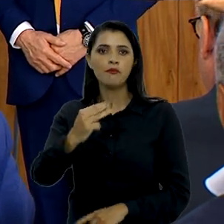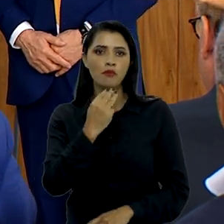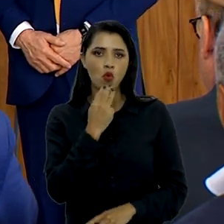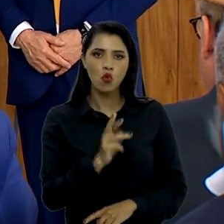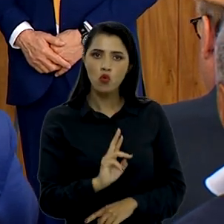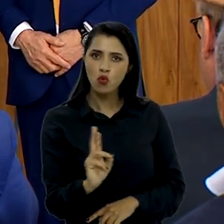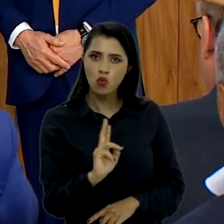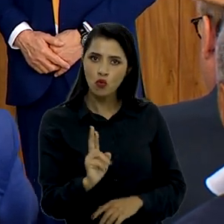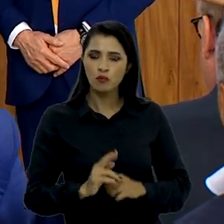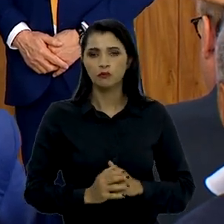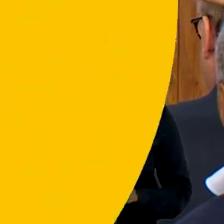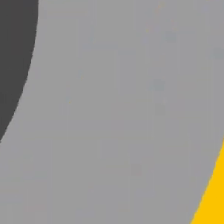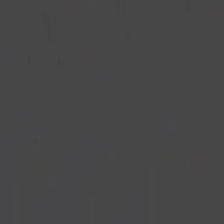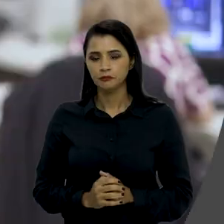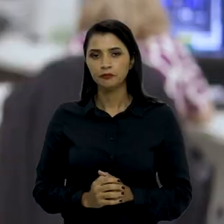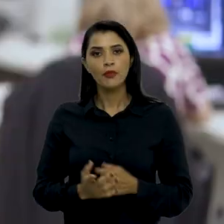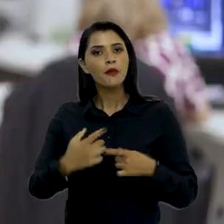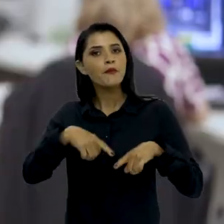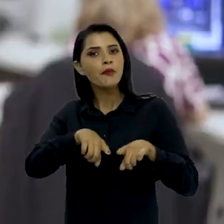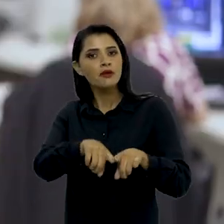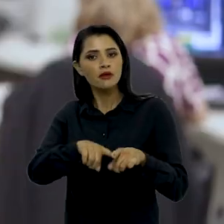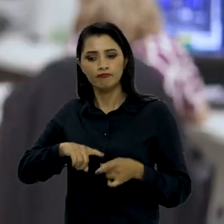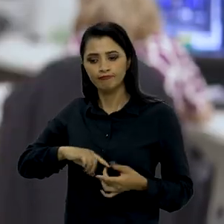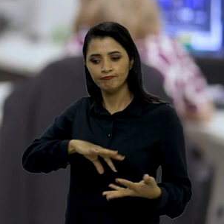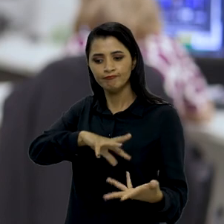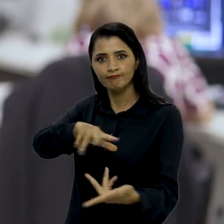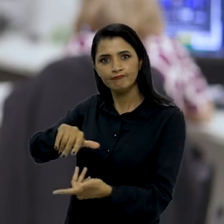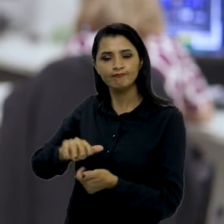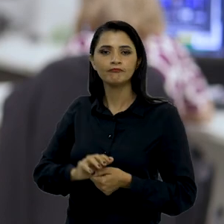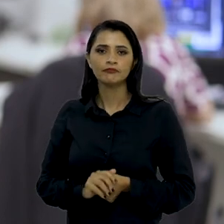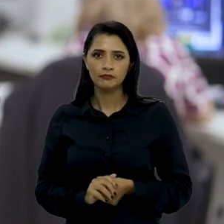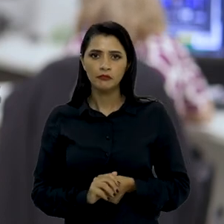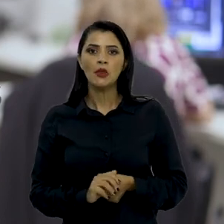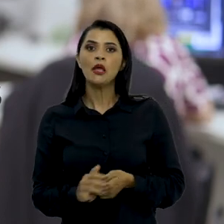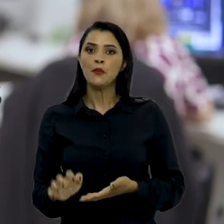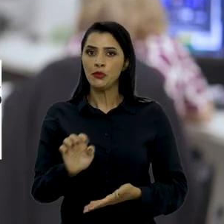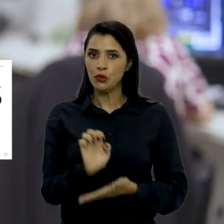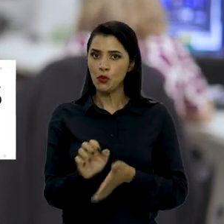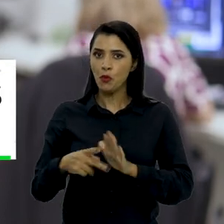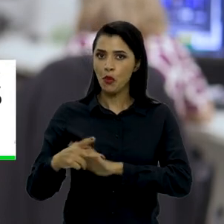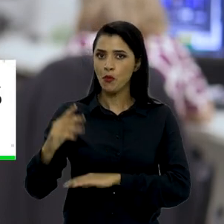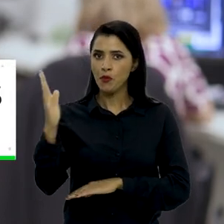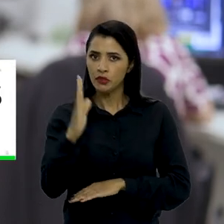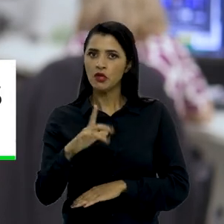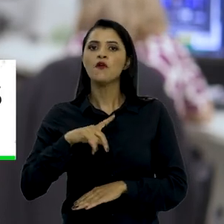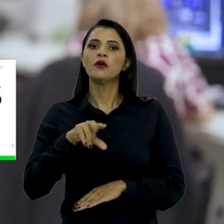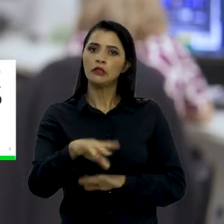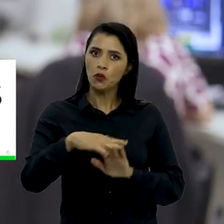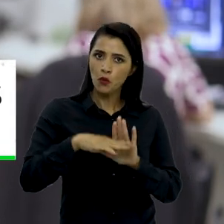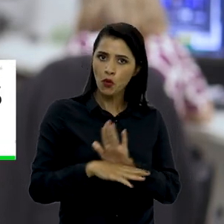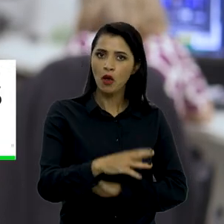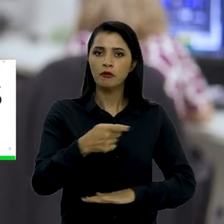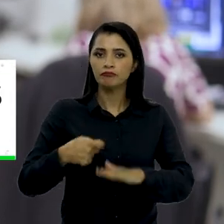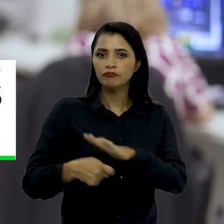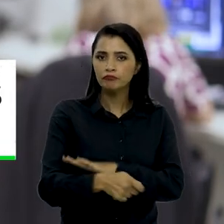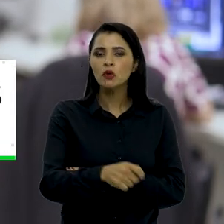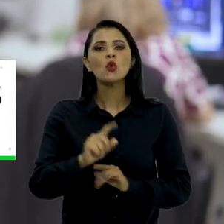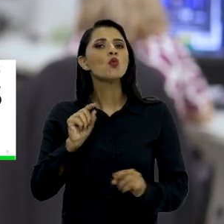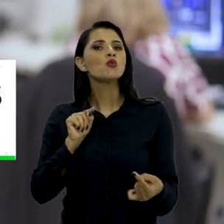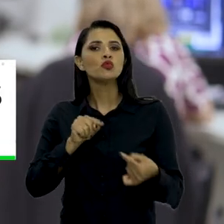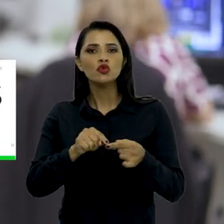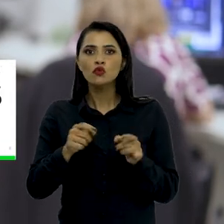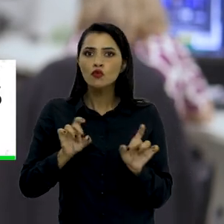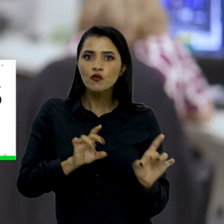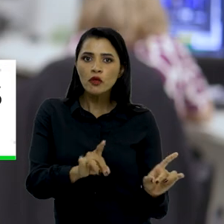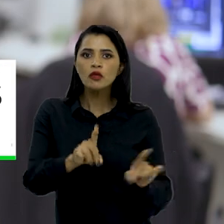milhões de reais. Parceria internacional. Exportadores brasileiros vão ter uma linha de financiamento